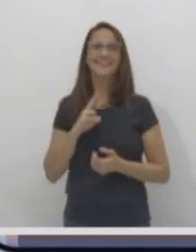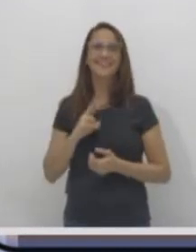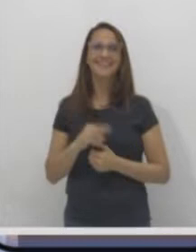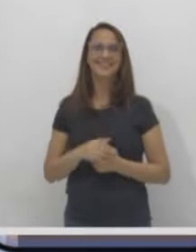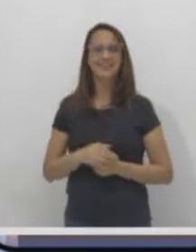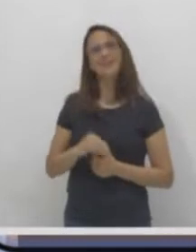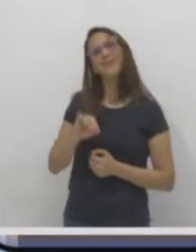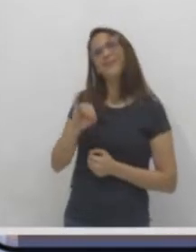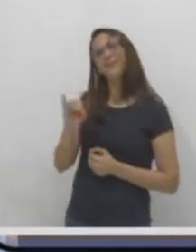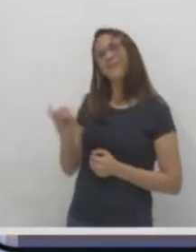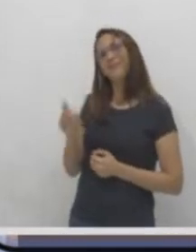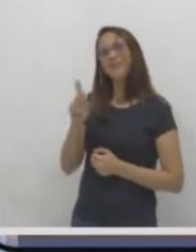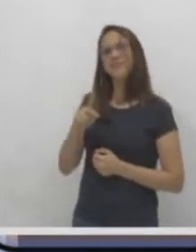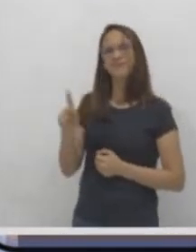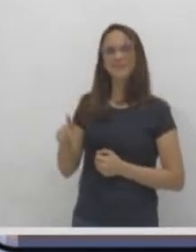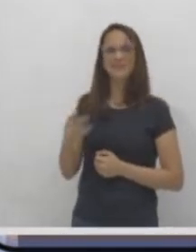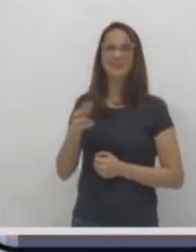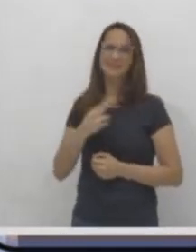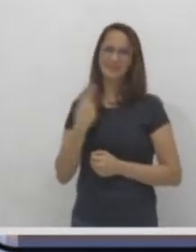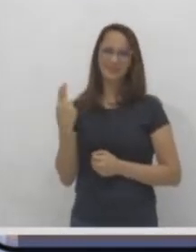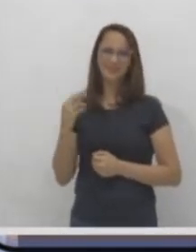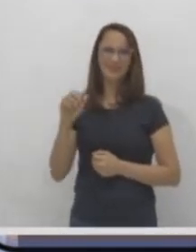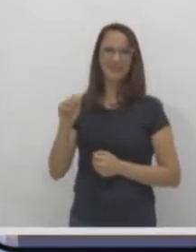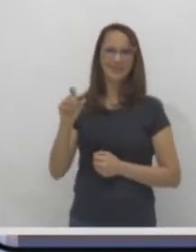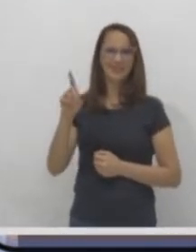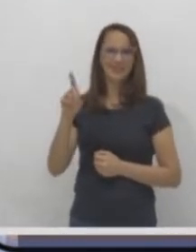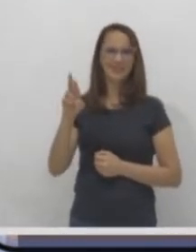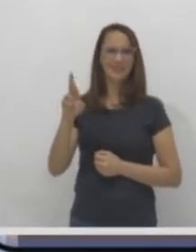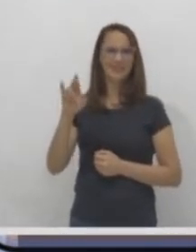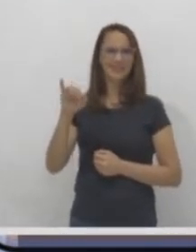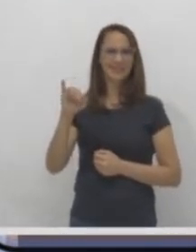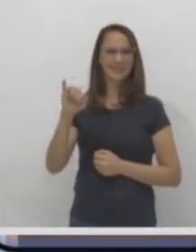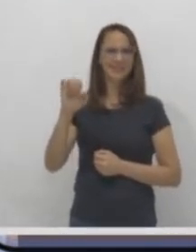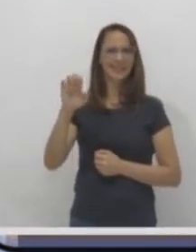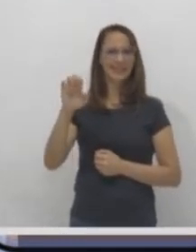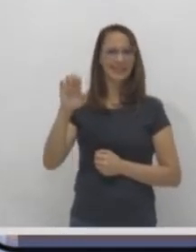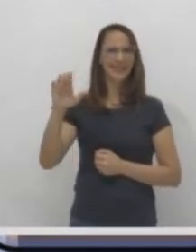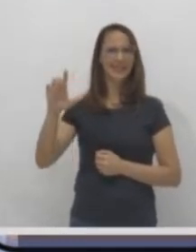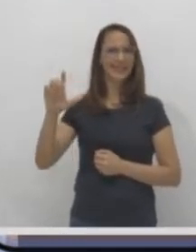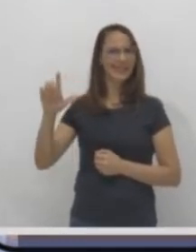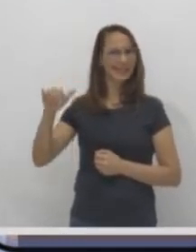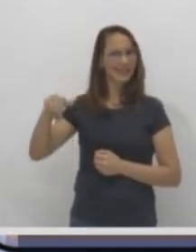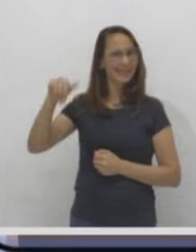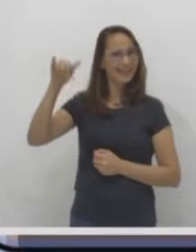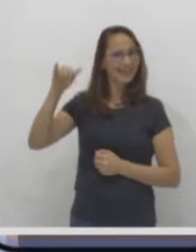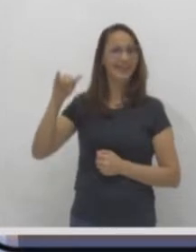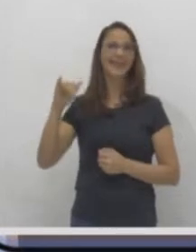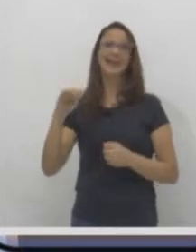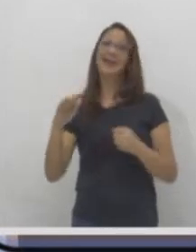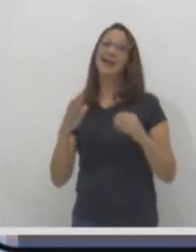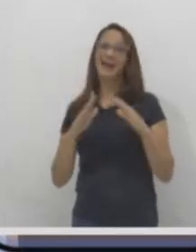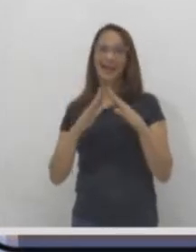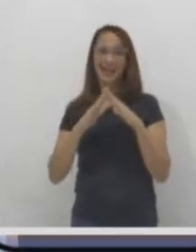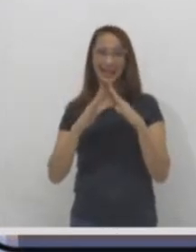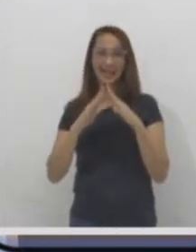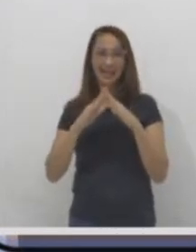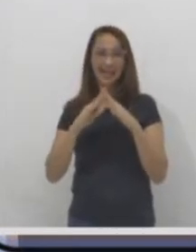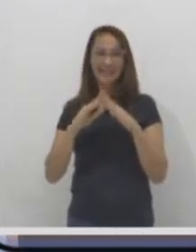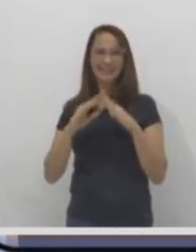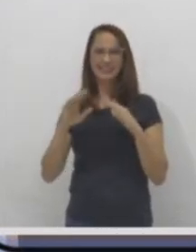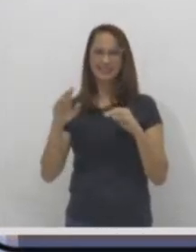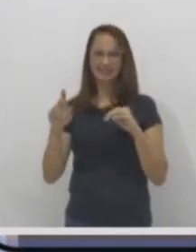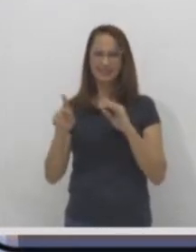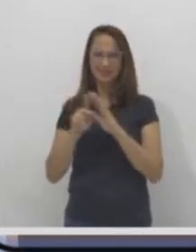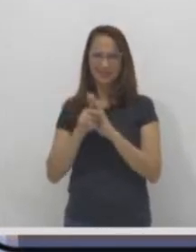professor, meu nome é Adriele, eu estudo no Palmeira Gabriel, a casa de caco é do